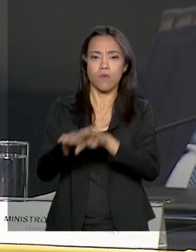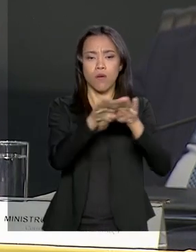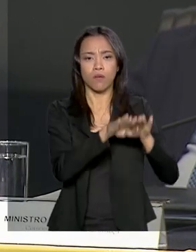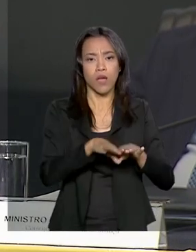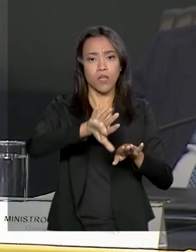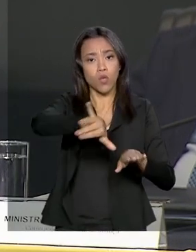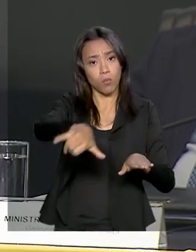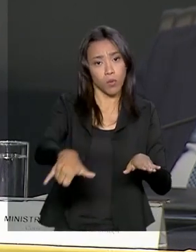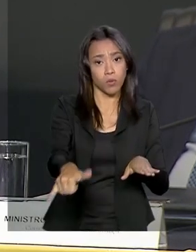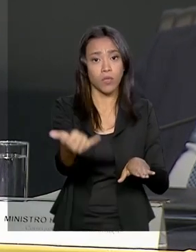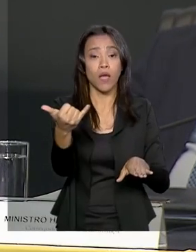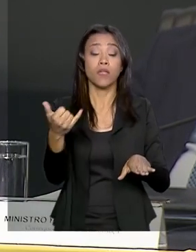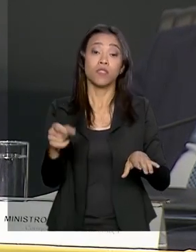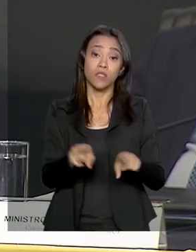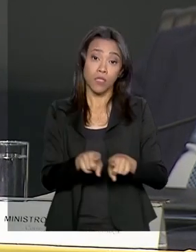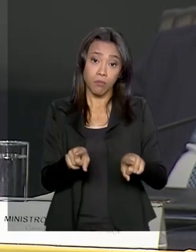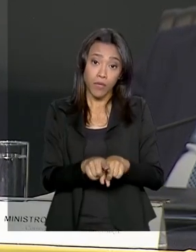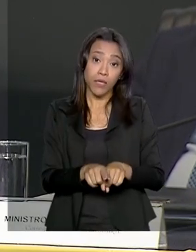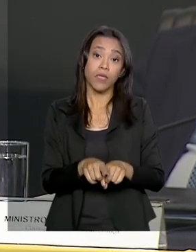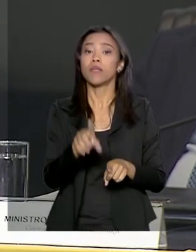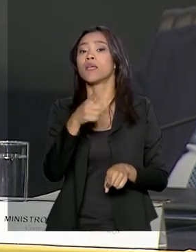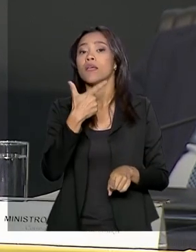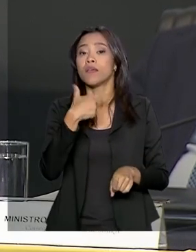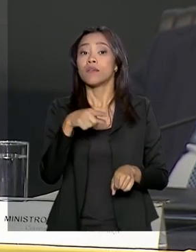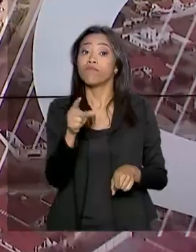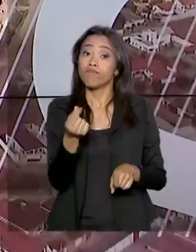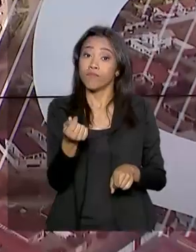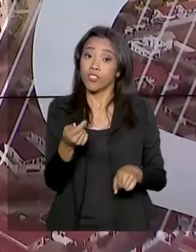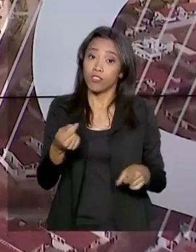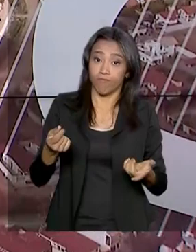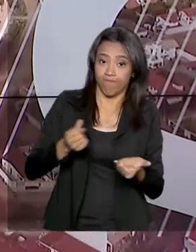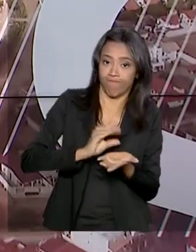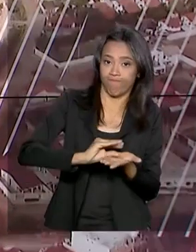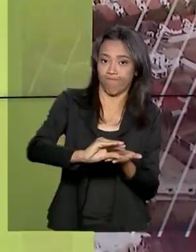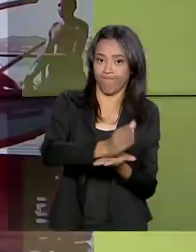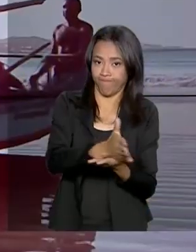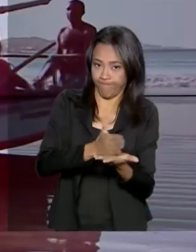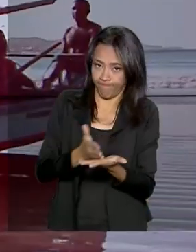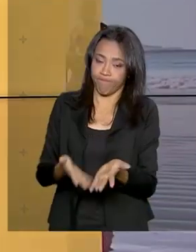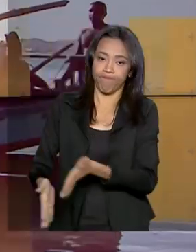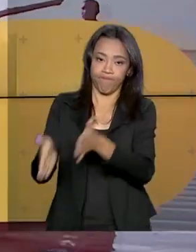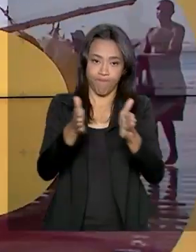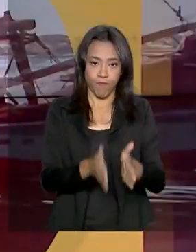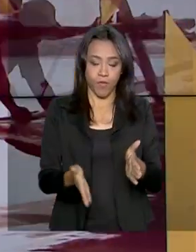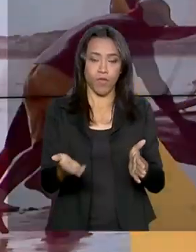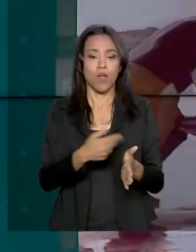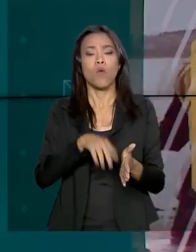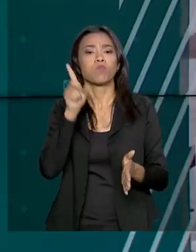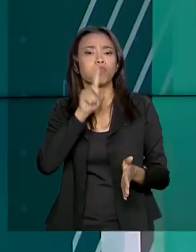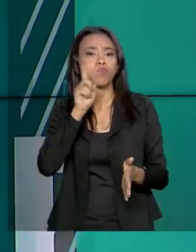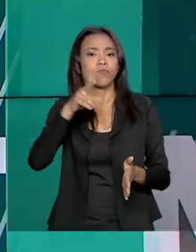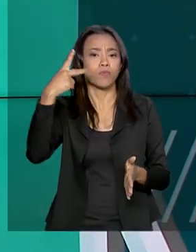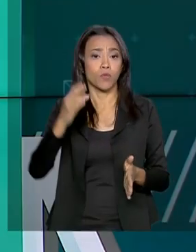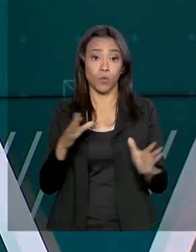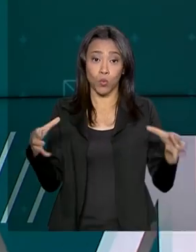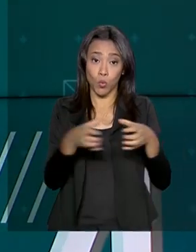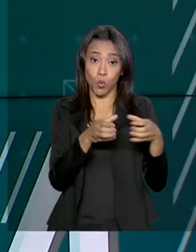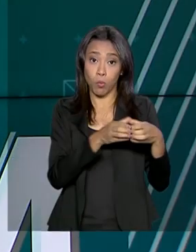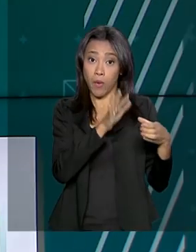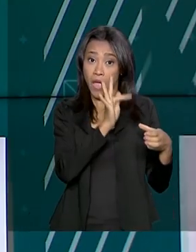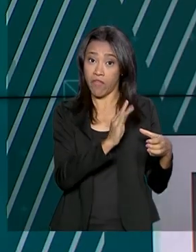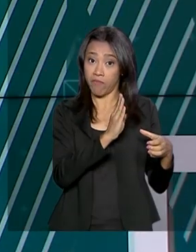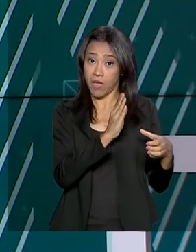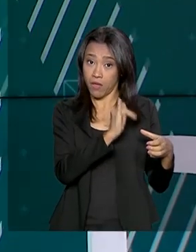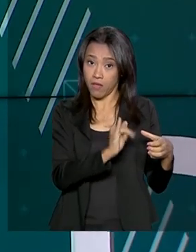as transferências de renda legítimas para os que ficaram para trás. O governo norte-americano, por meio do FBI, anunciou que